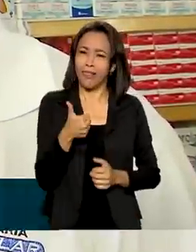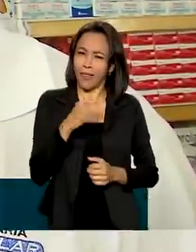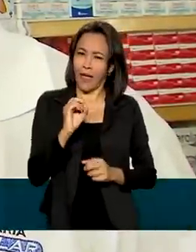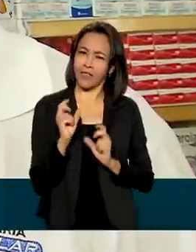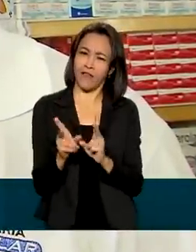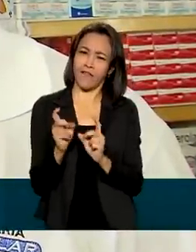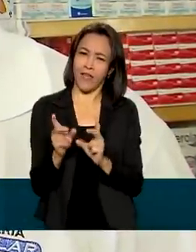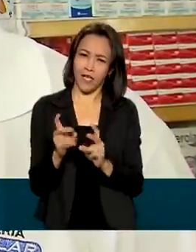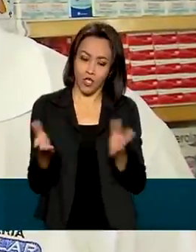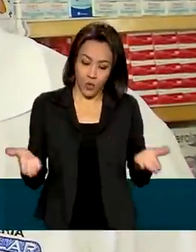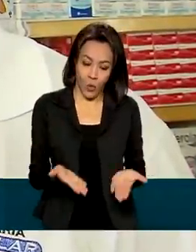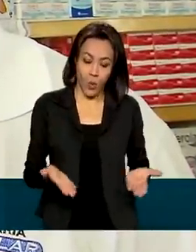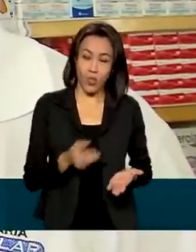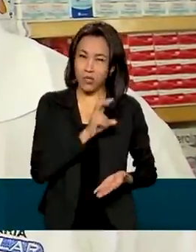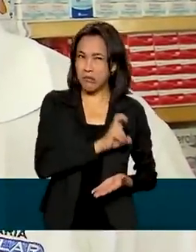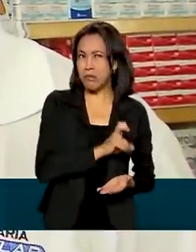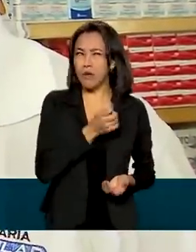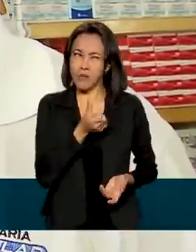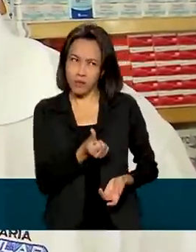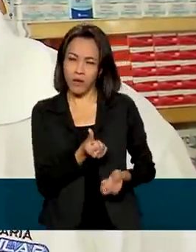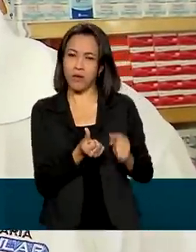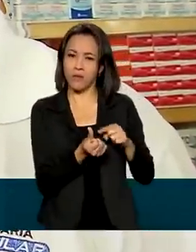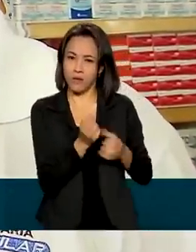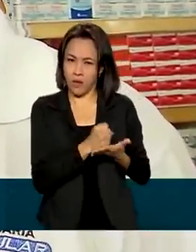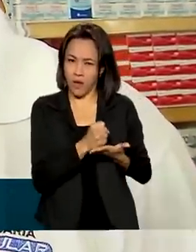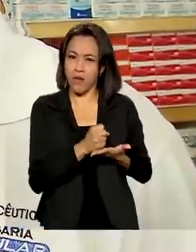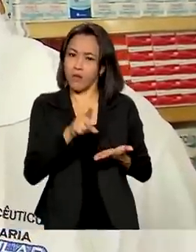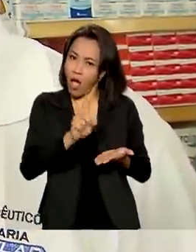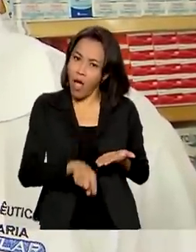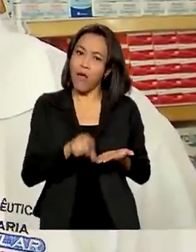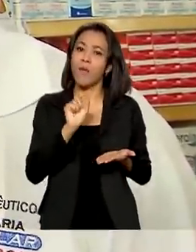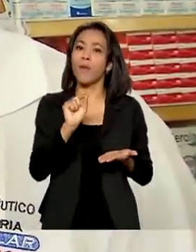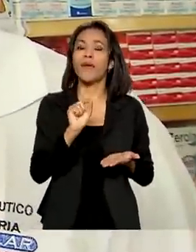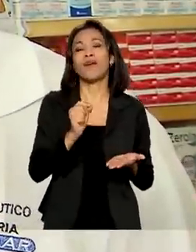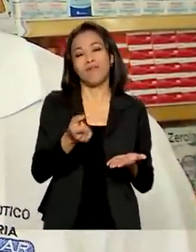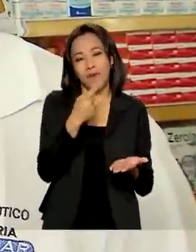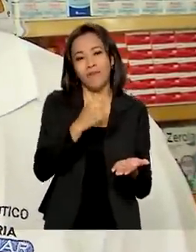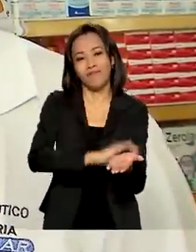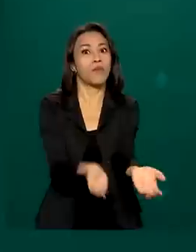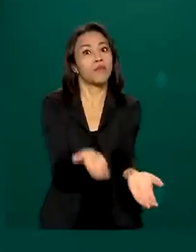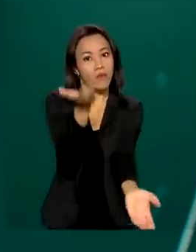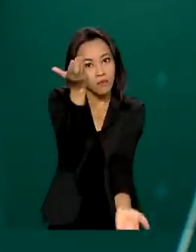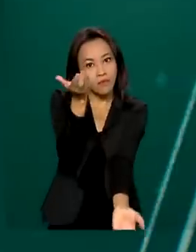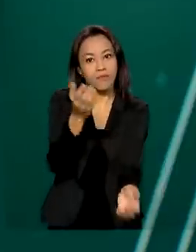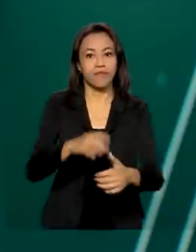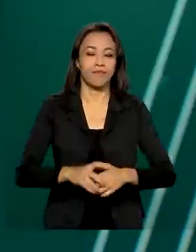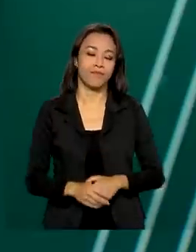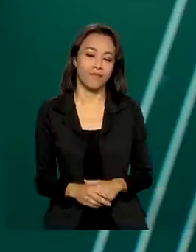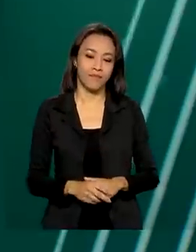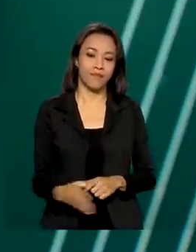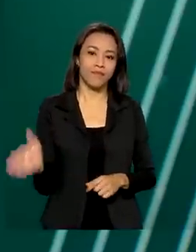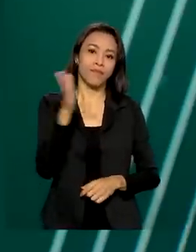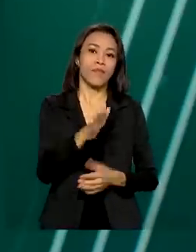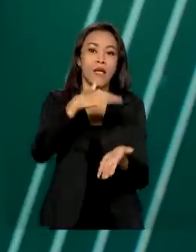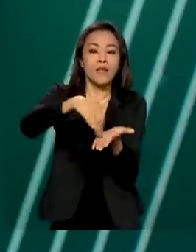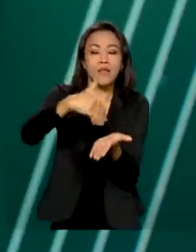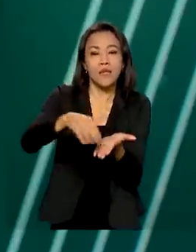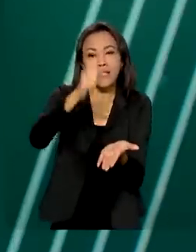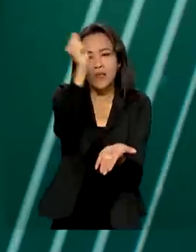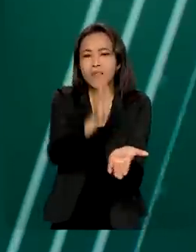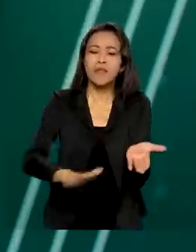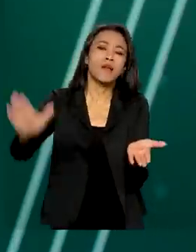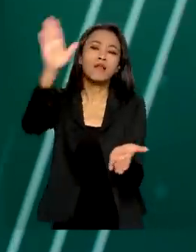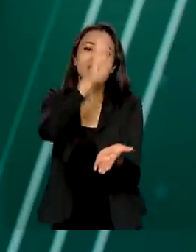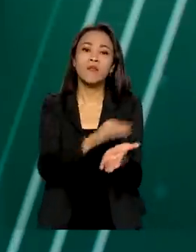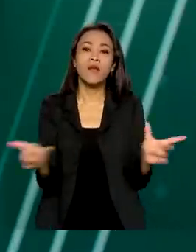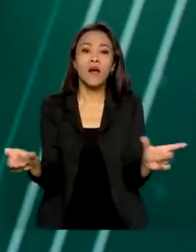a gente vende hoje, de 5 a 6 normalmente é para hipertensão. A Secretaria Nacional do Consumidor